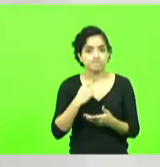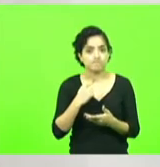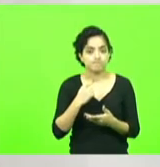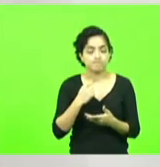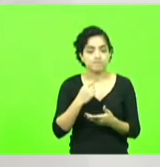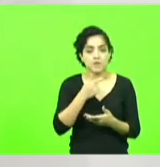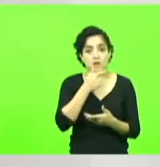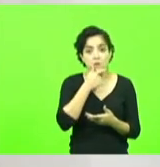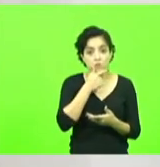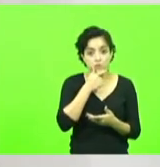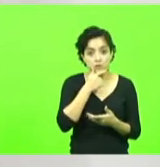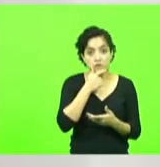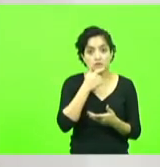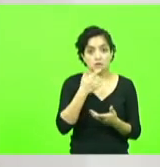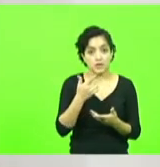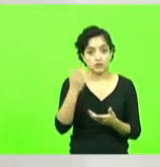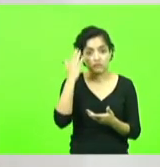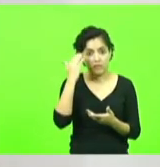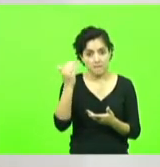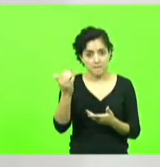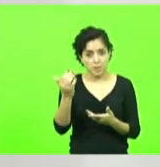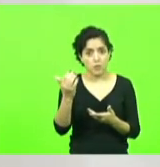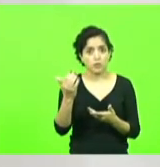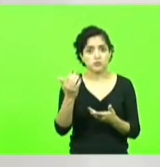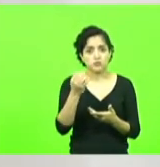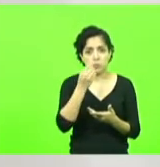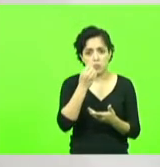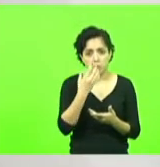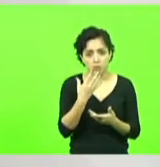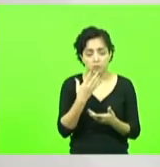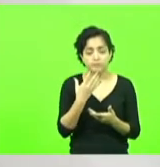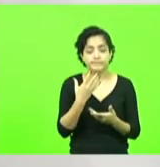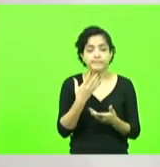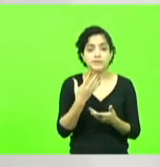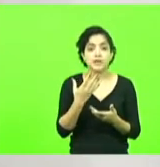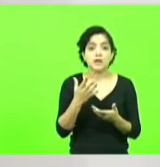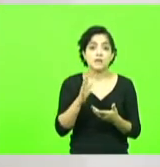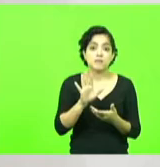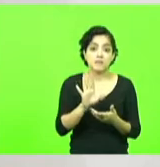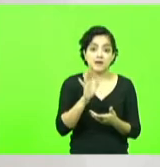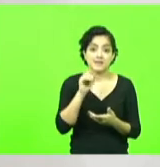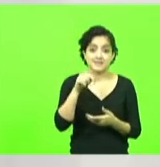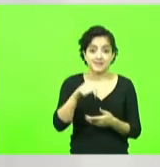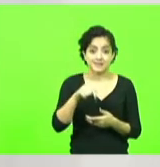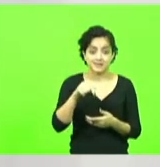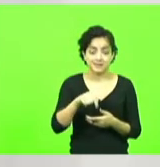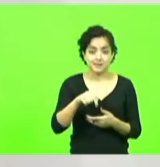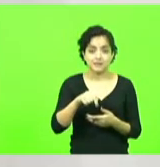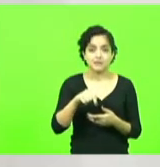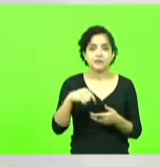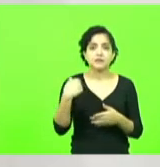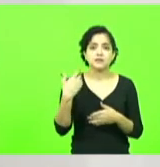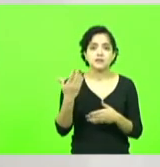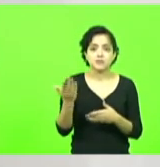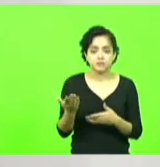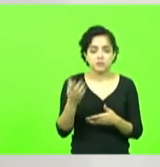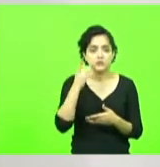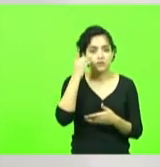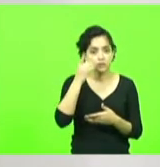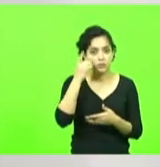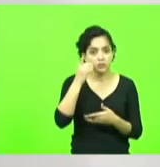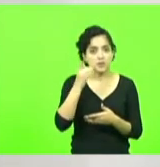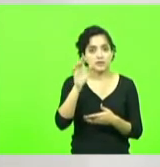famoso já e tradicional no Brasil, e infelizmente aqui, depois de até o deputado federal